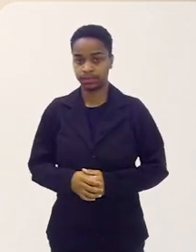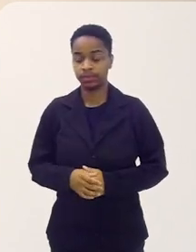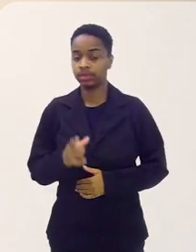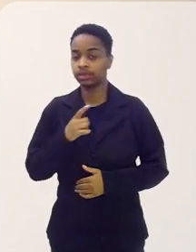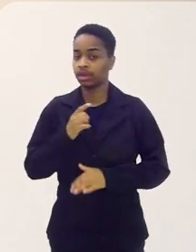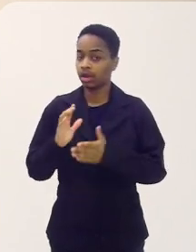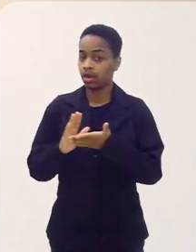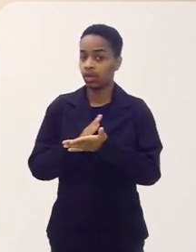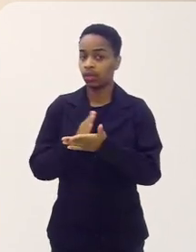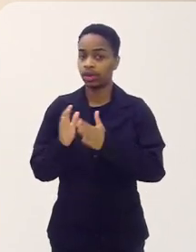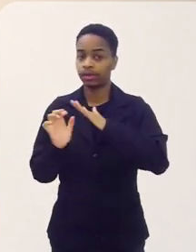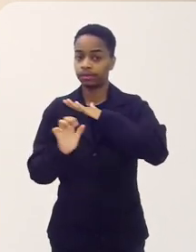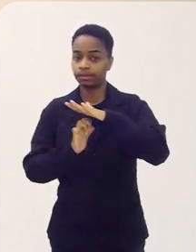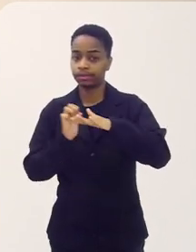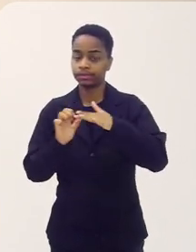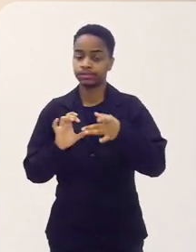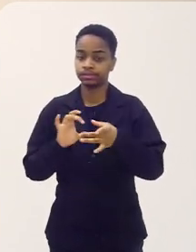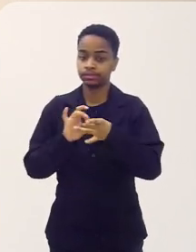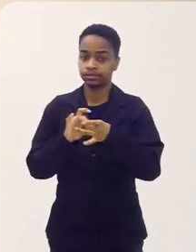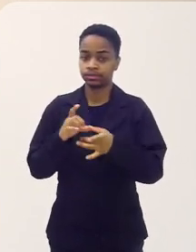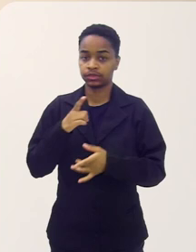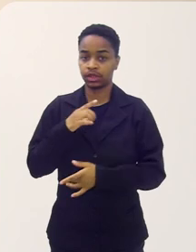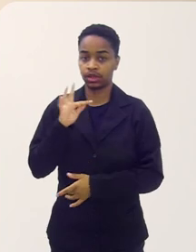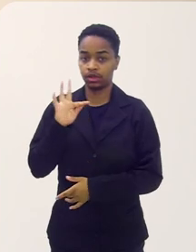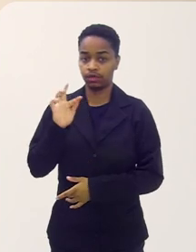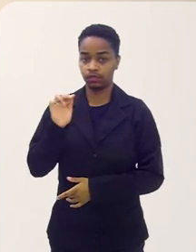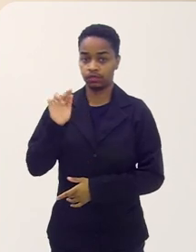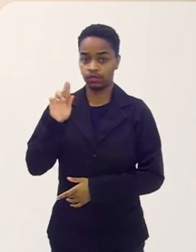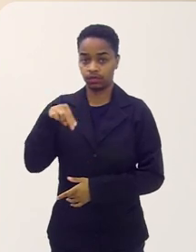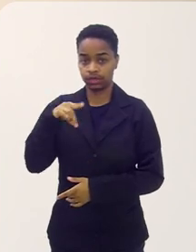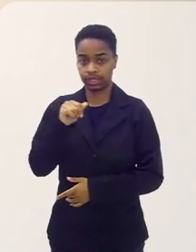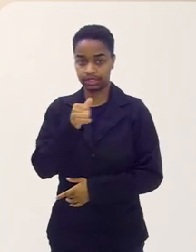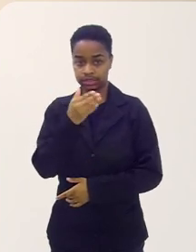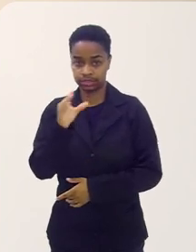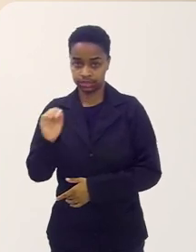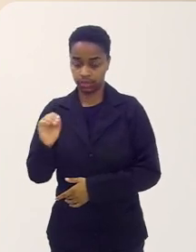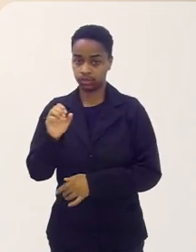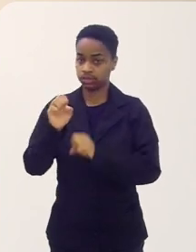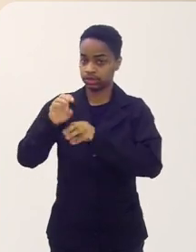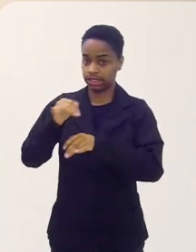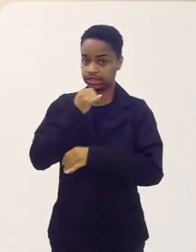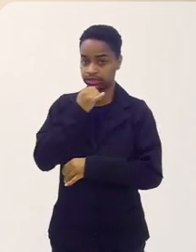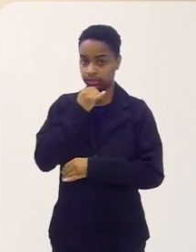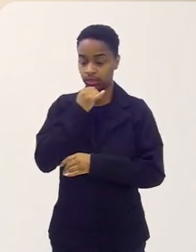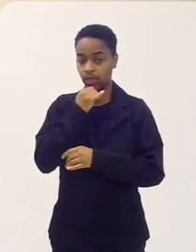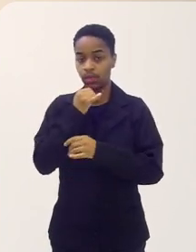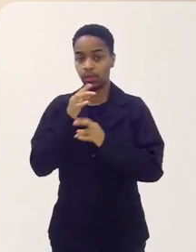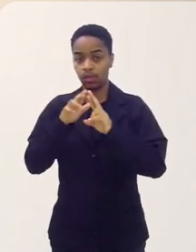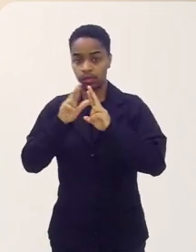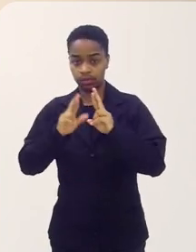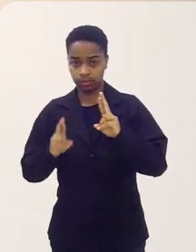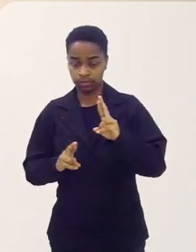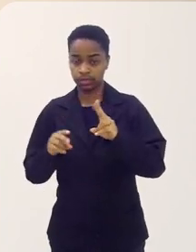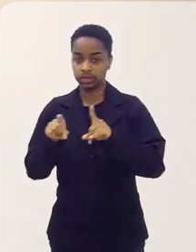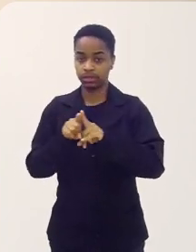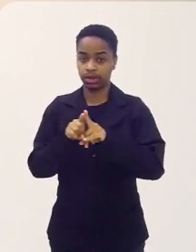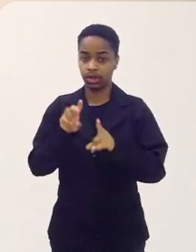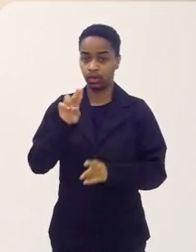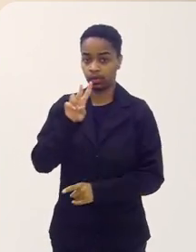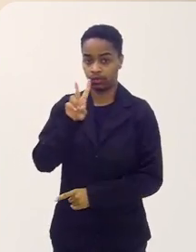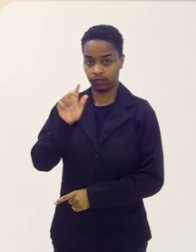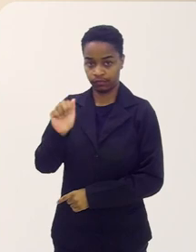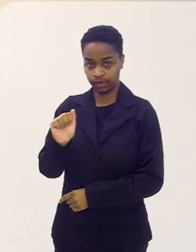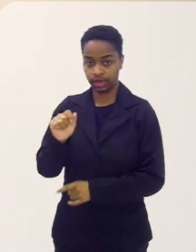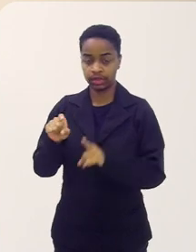temos empresas que estão associadas, temos fundações de ensino, por exemplo, o FRJ, Universidade Veiga de